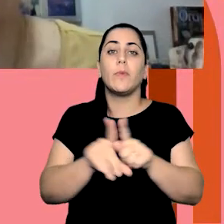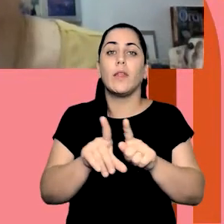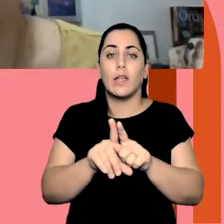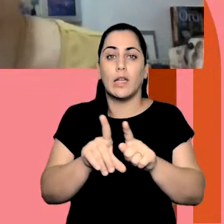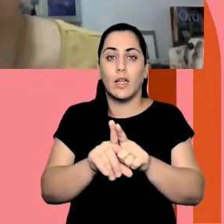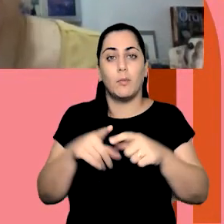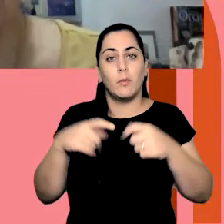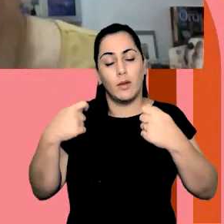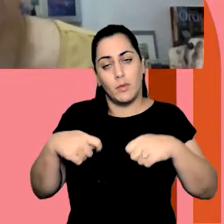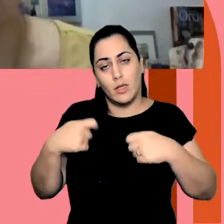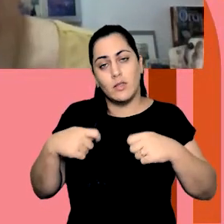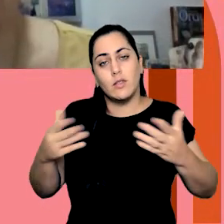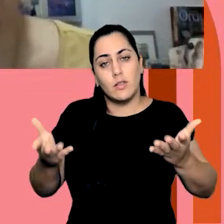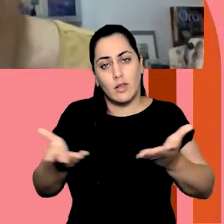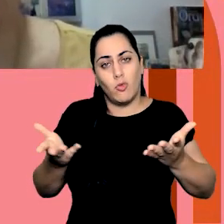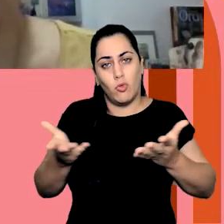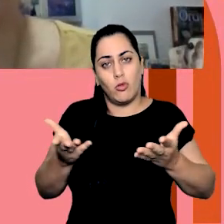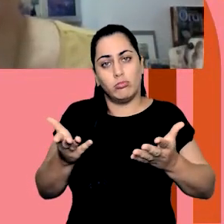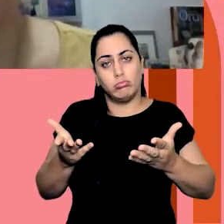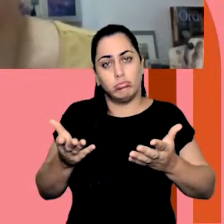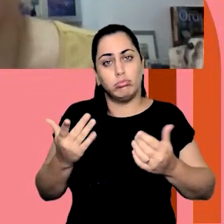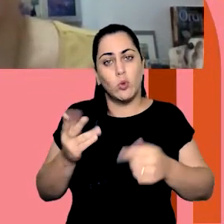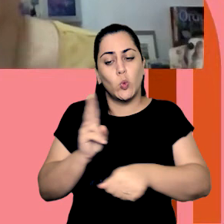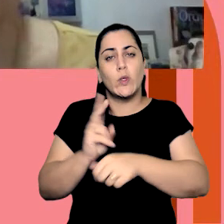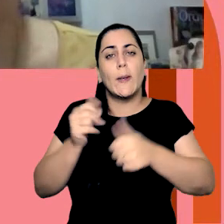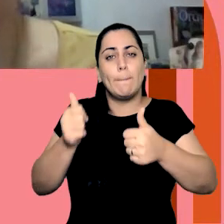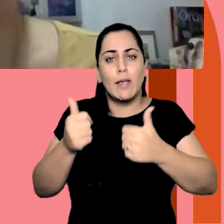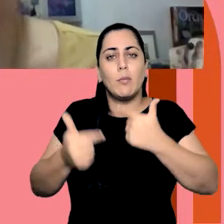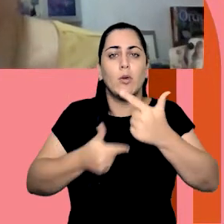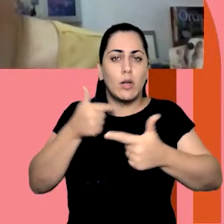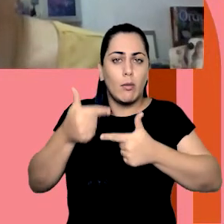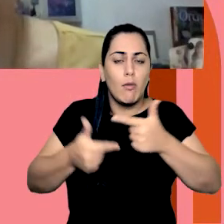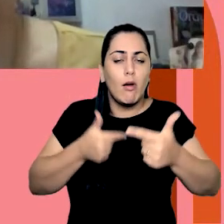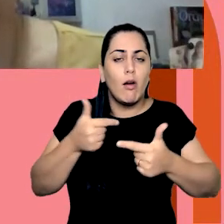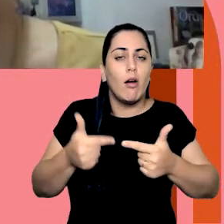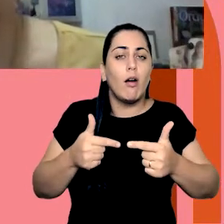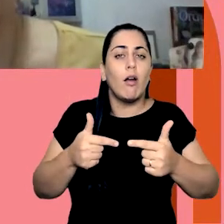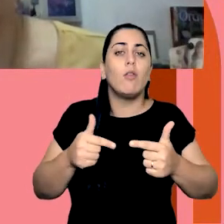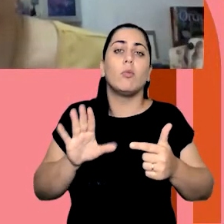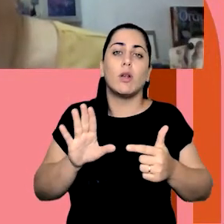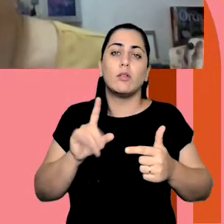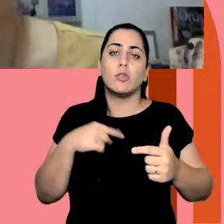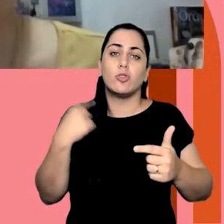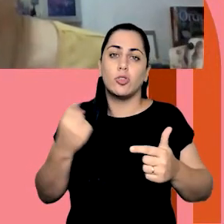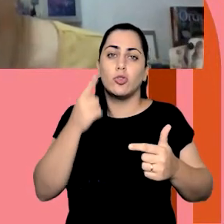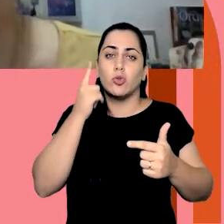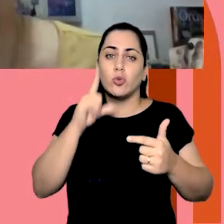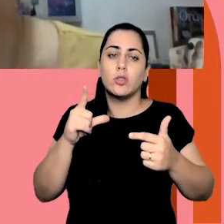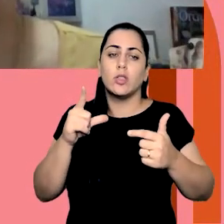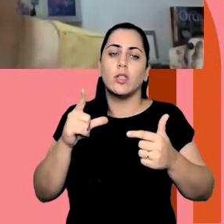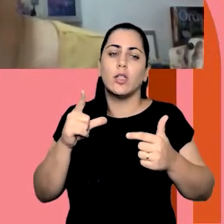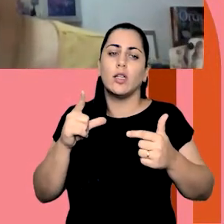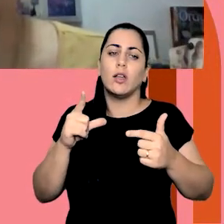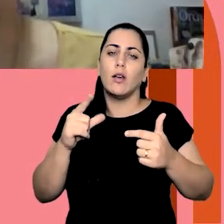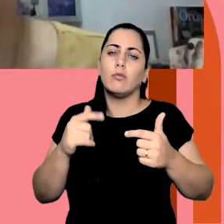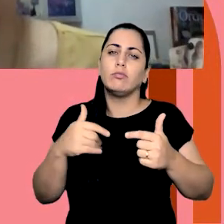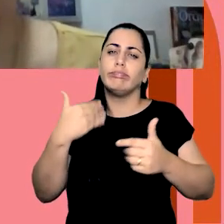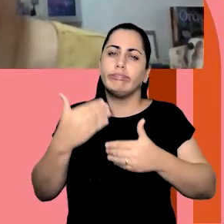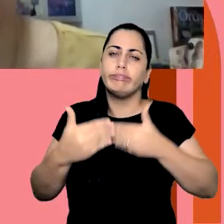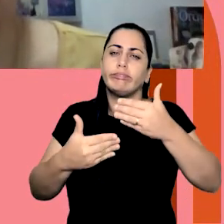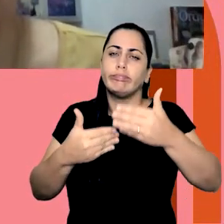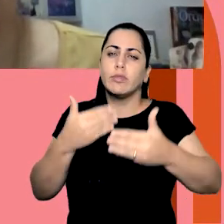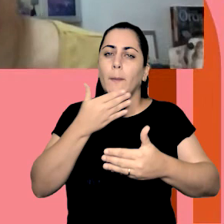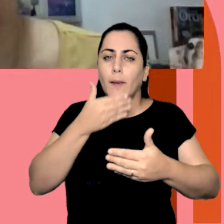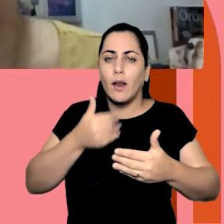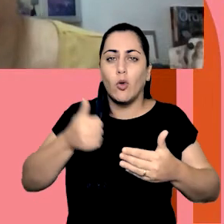jus ao cargo que a gente tem, mas fazer com que a gente possa ampliar, por meio dessa função